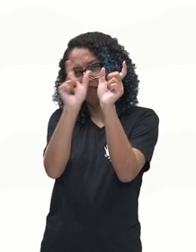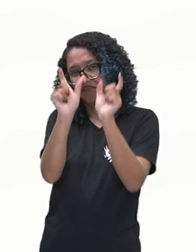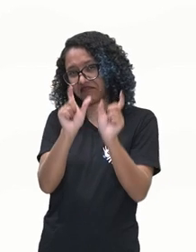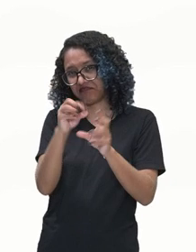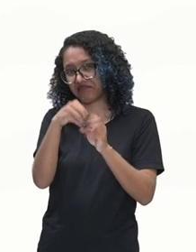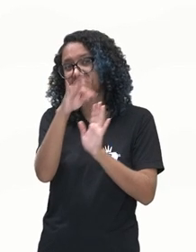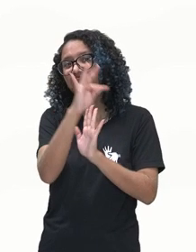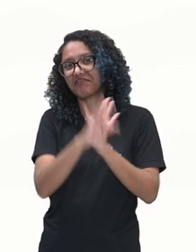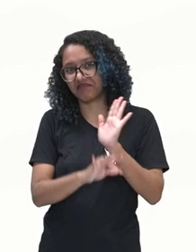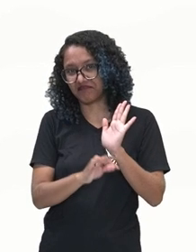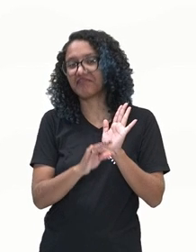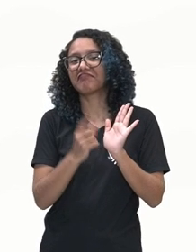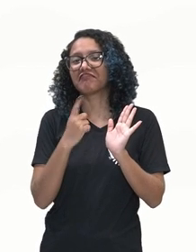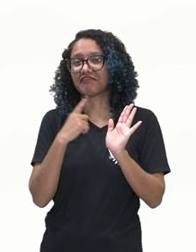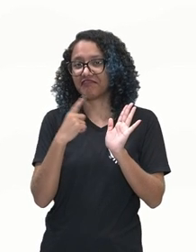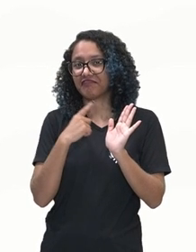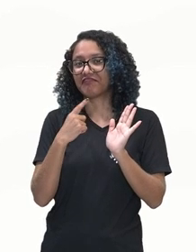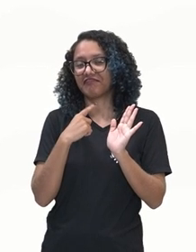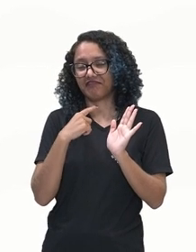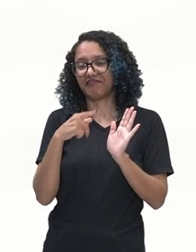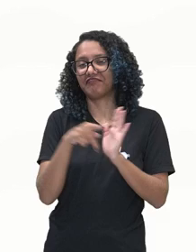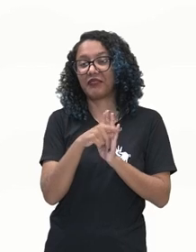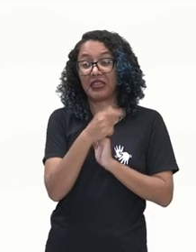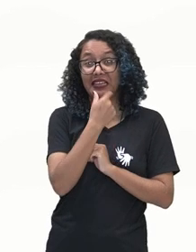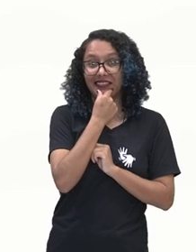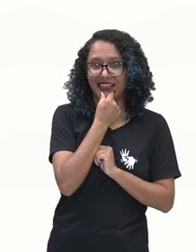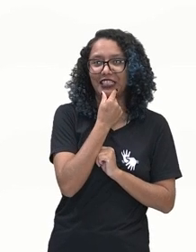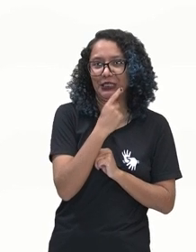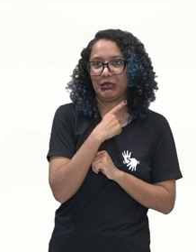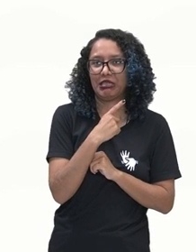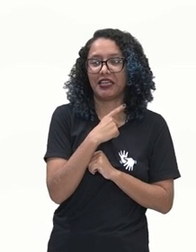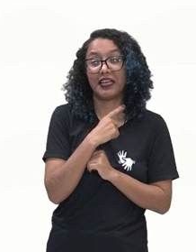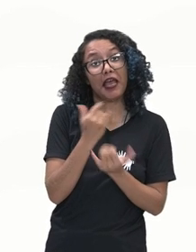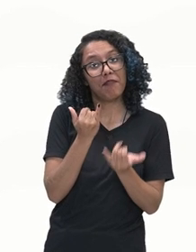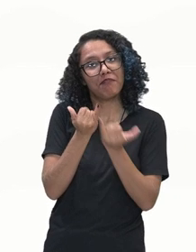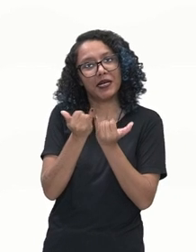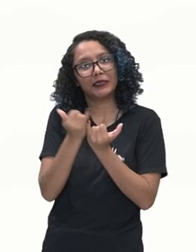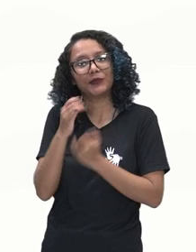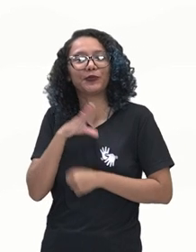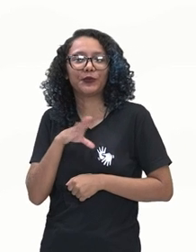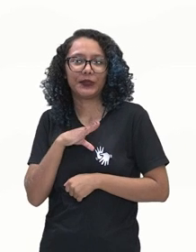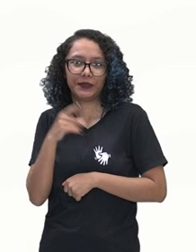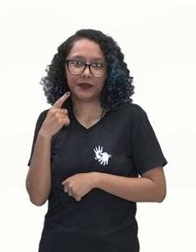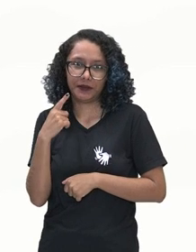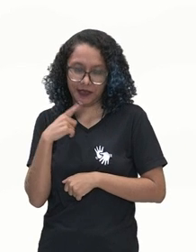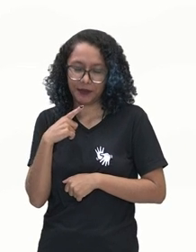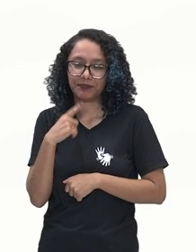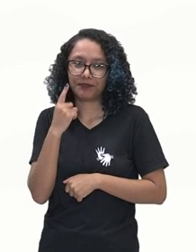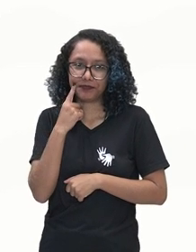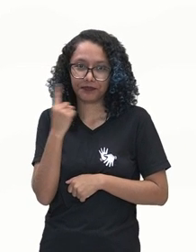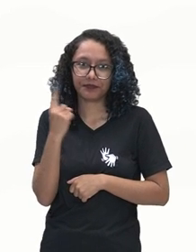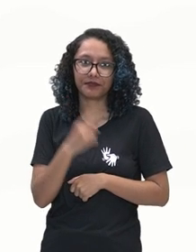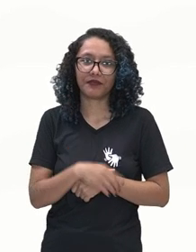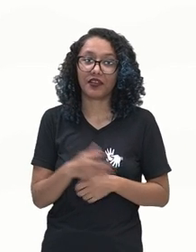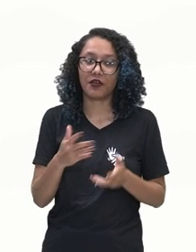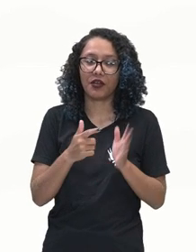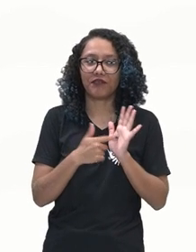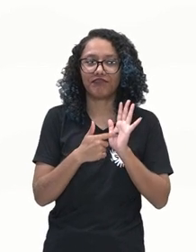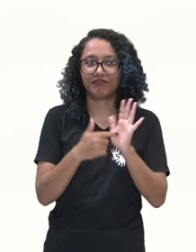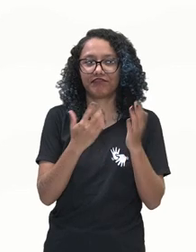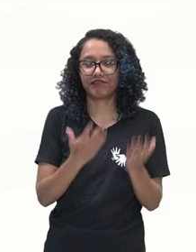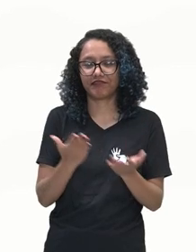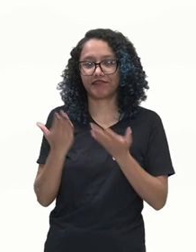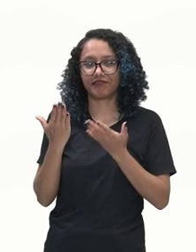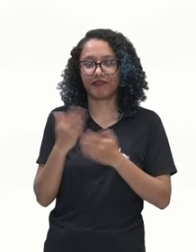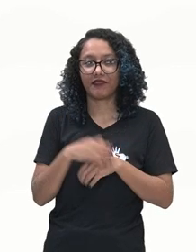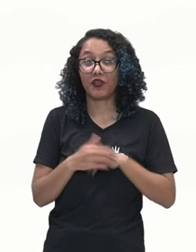da língua inglesa que se parecem na língua portuguesa. E no toque de mágica, nós vamos ver